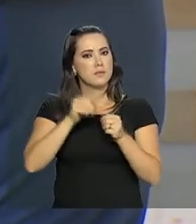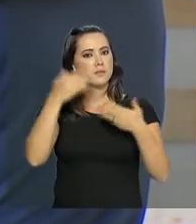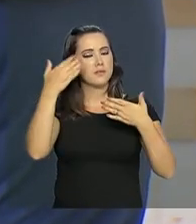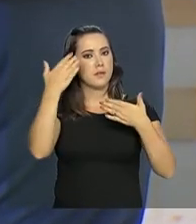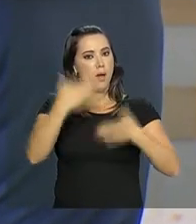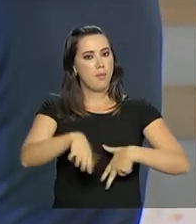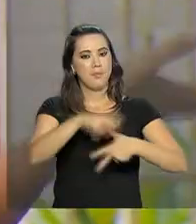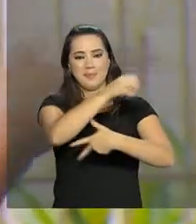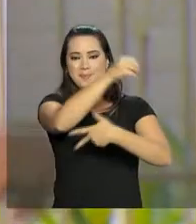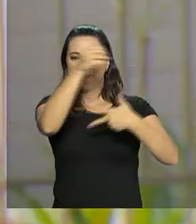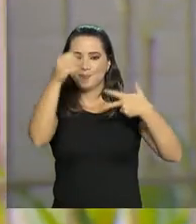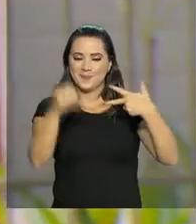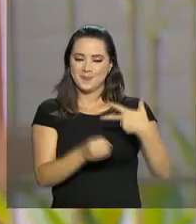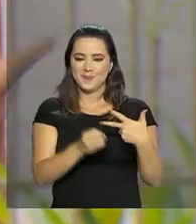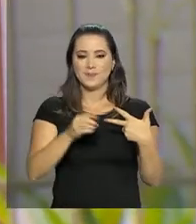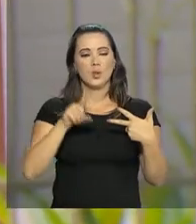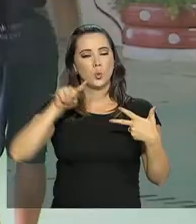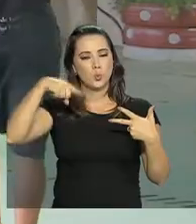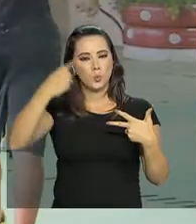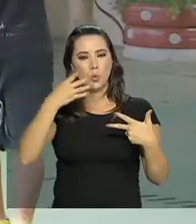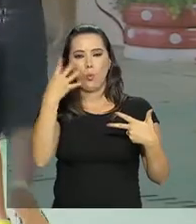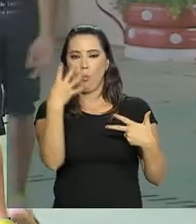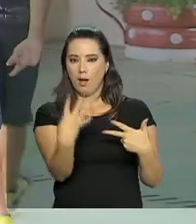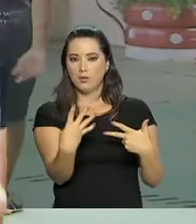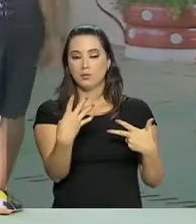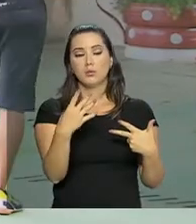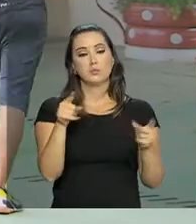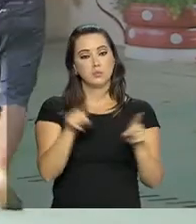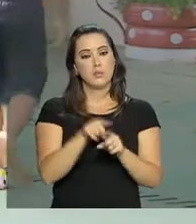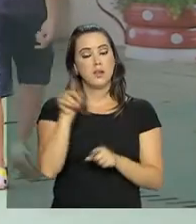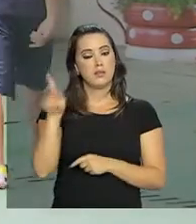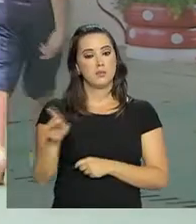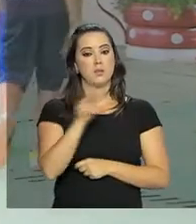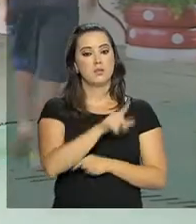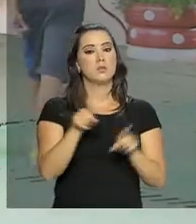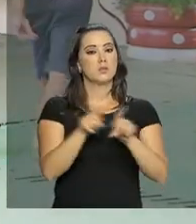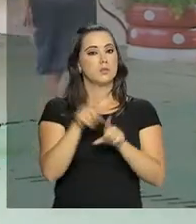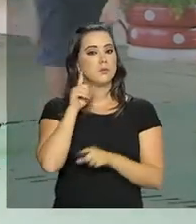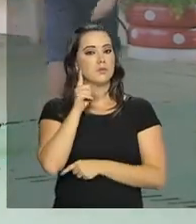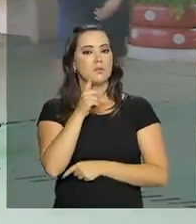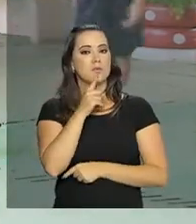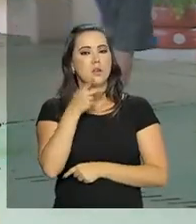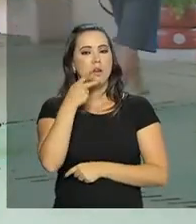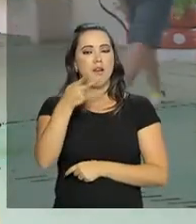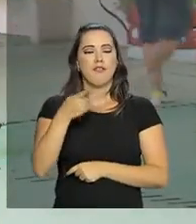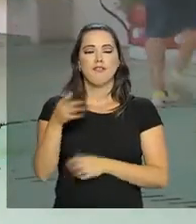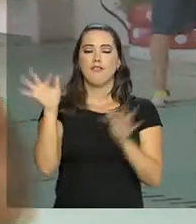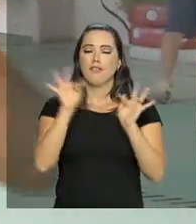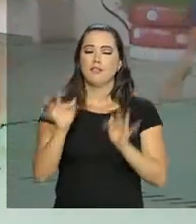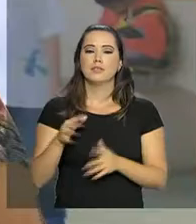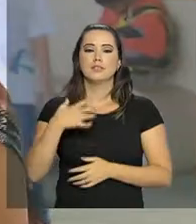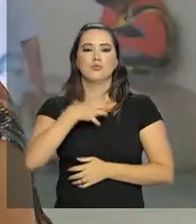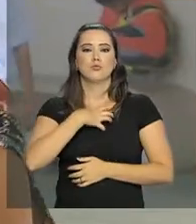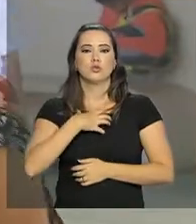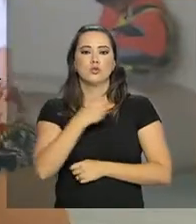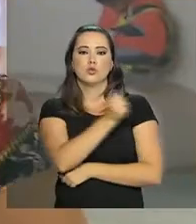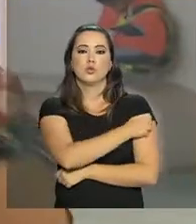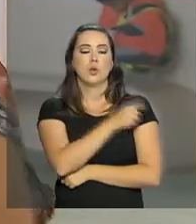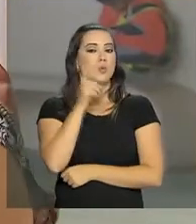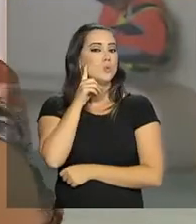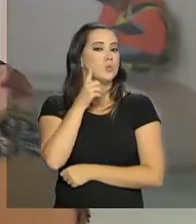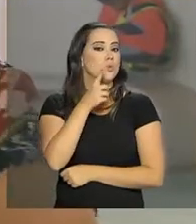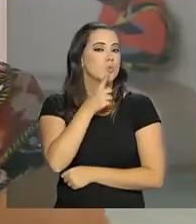do ensino médio no próximo dia 4. Essa professora, que também é surda, fala do conforto dos alunos com